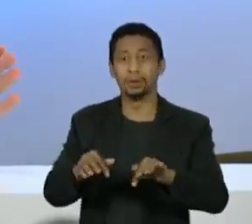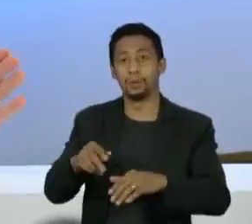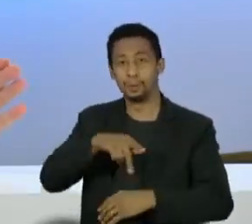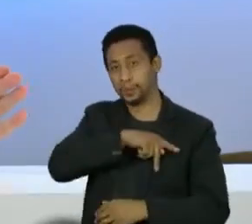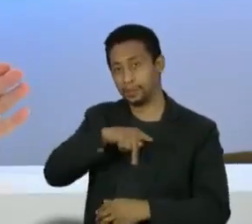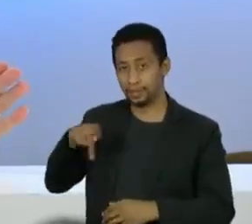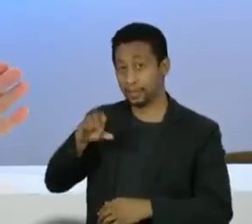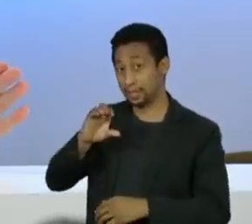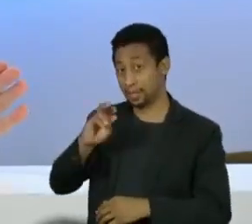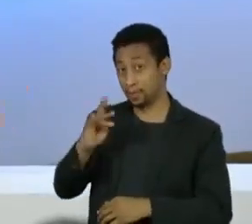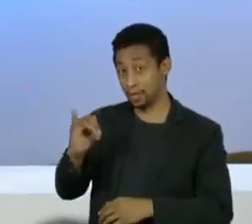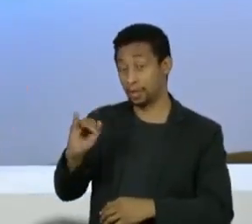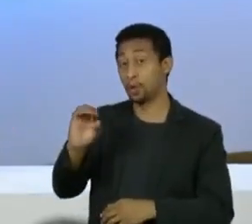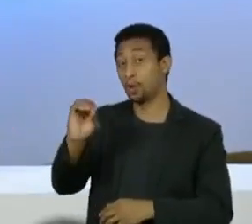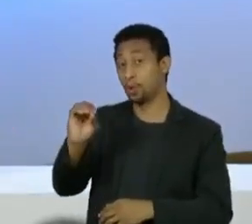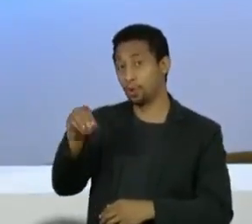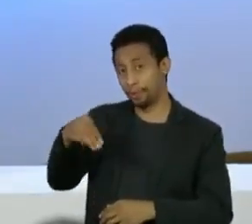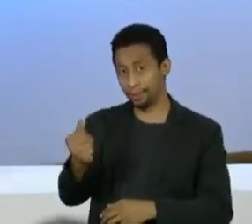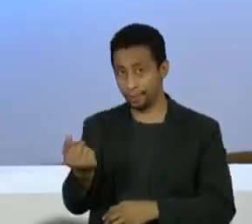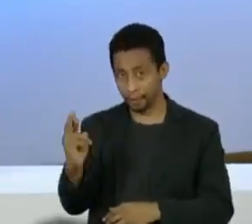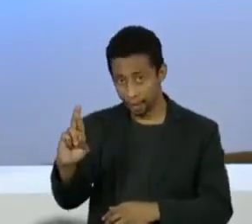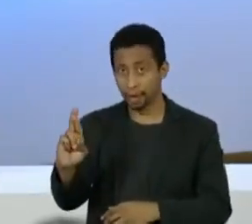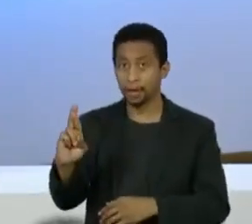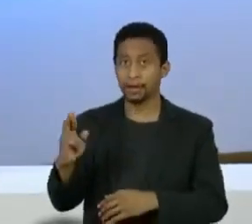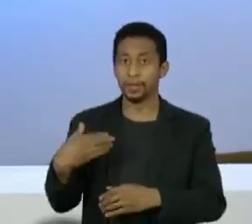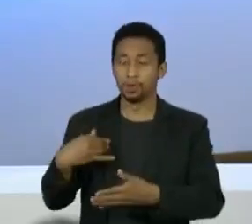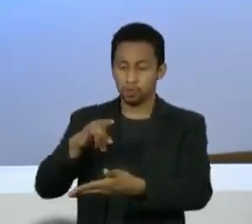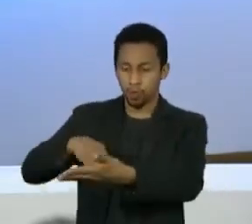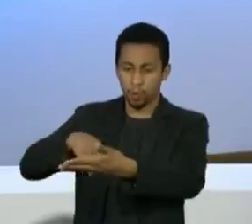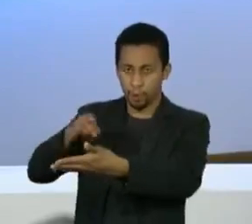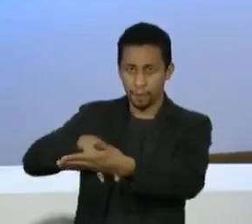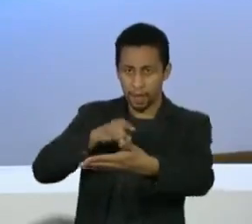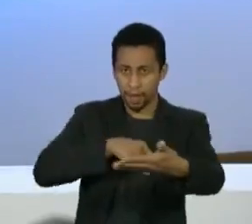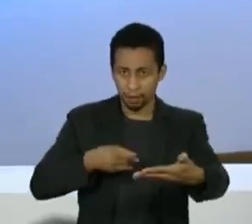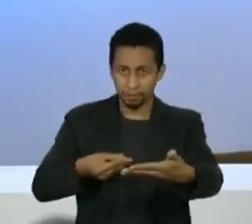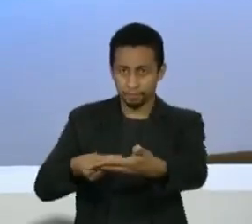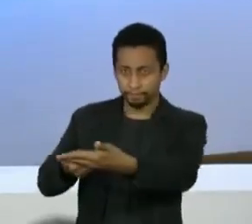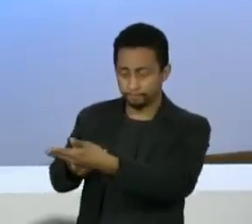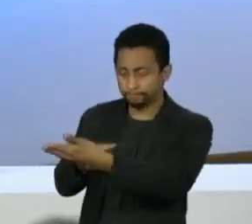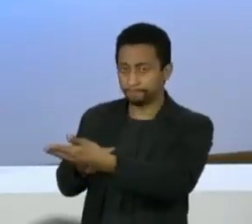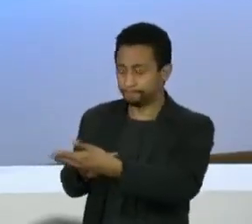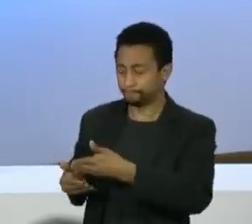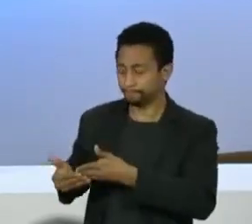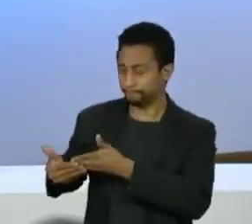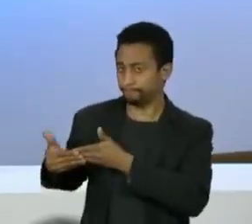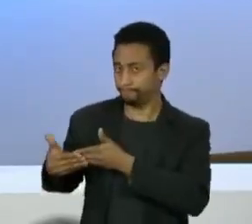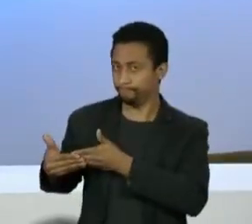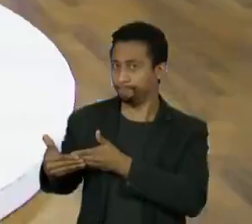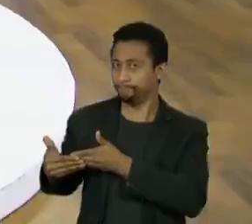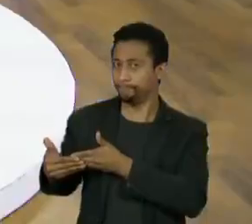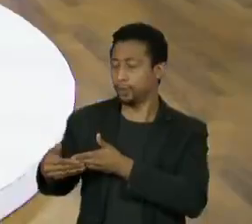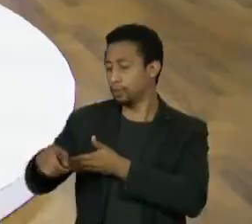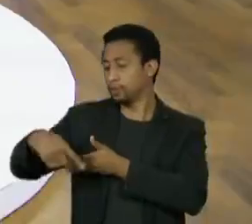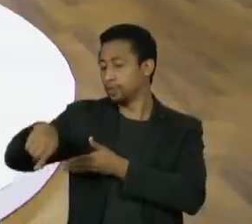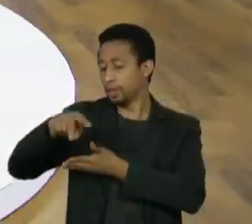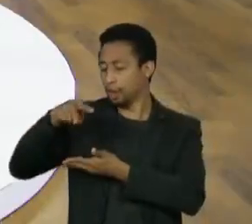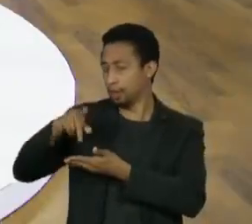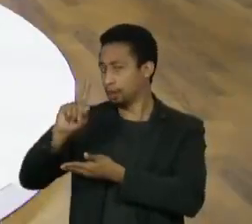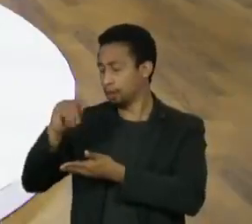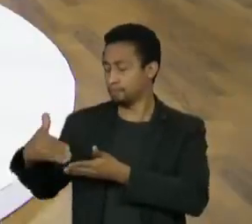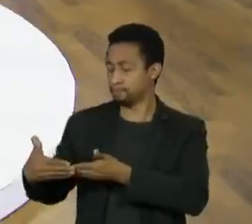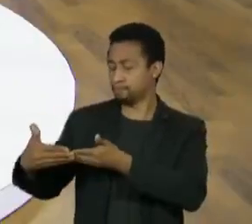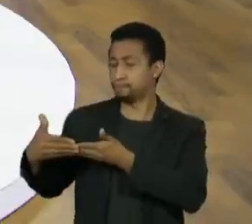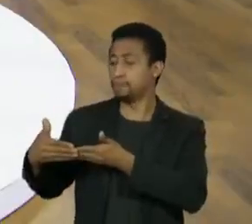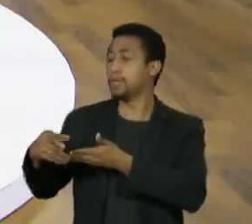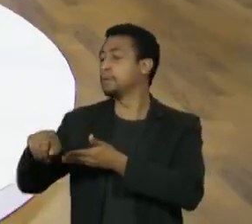segurar um pouco os documentos, não dando acesso a todos, fazendo aquela determinação que só